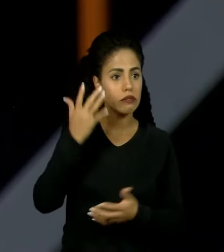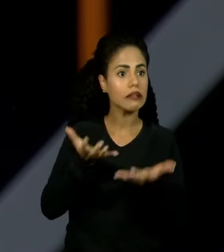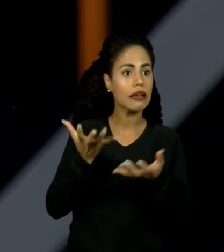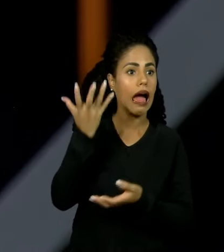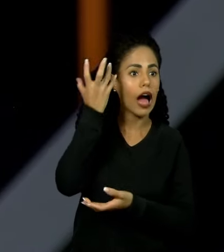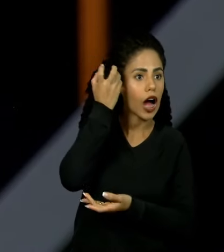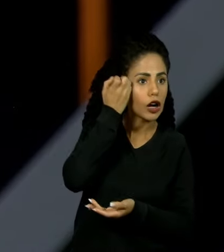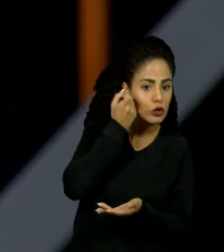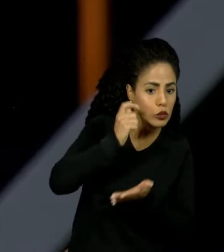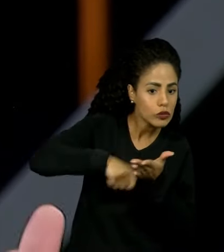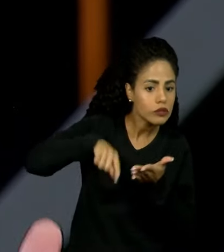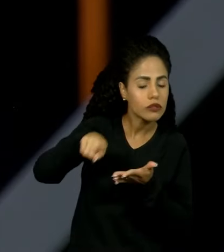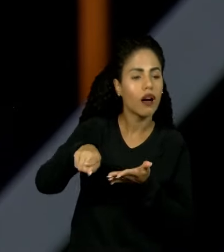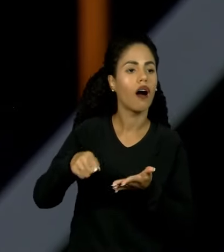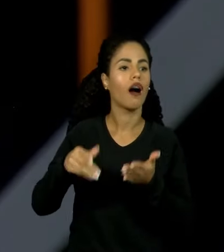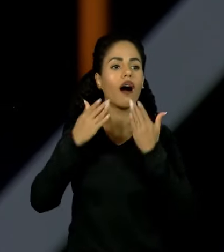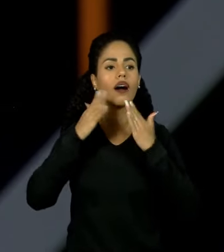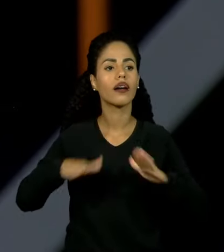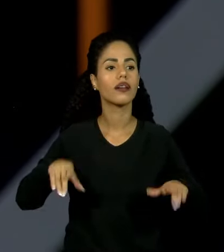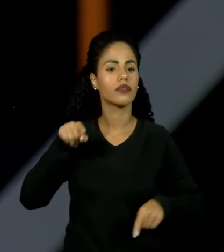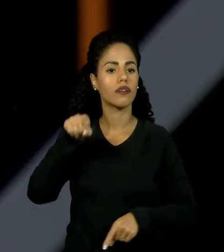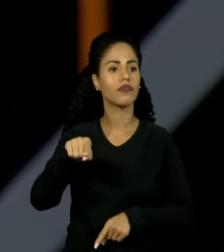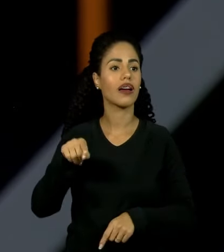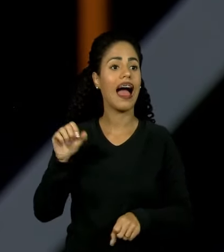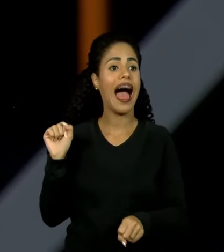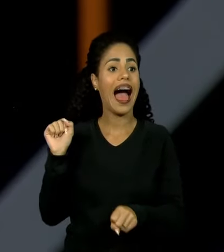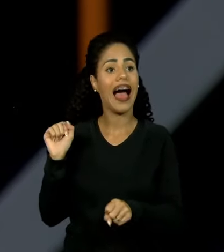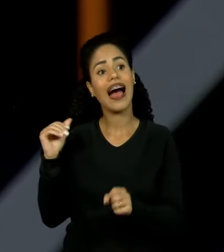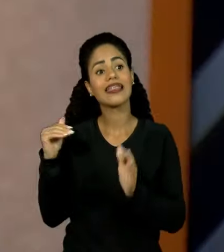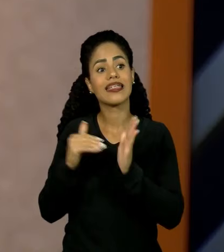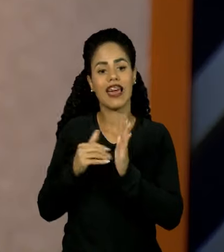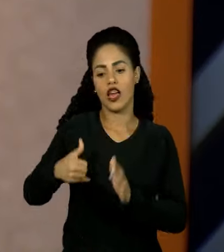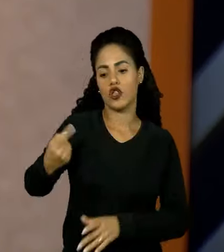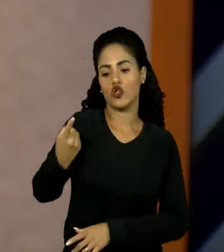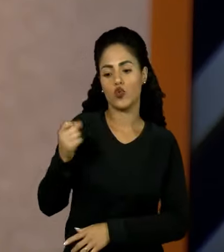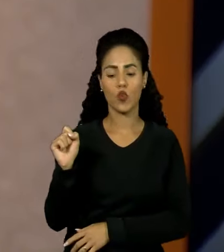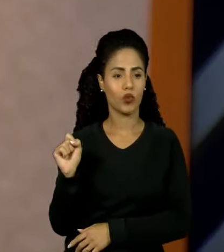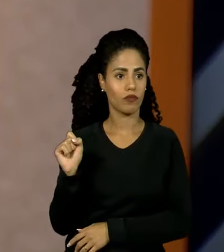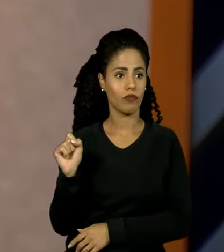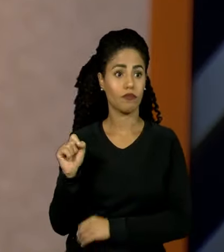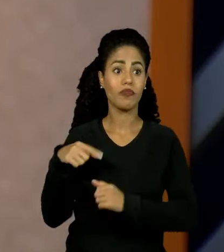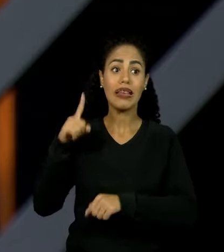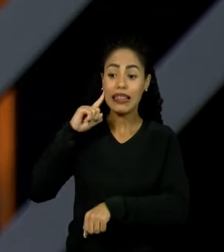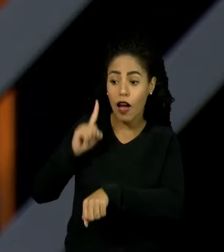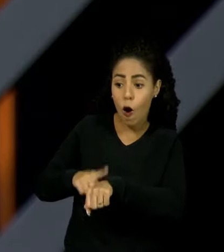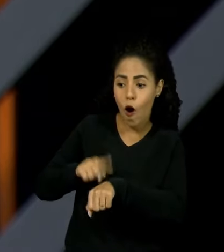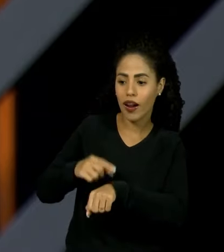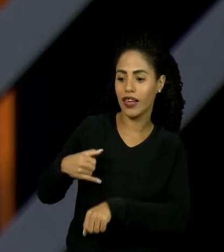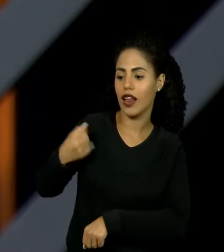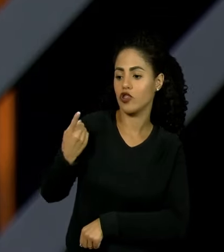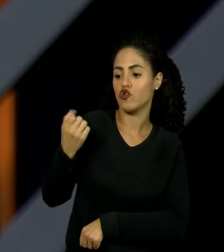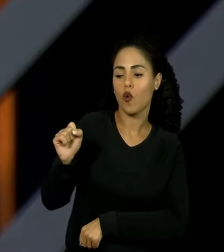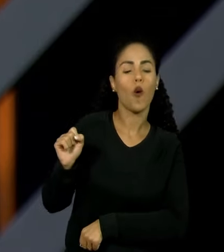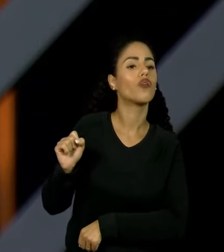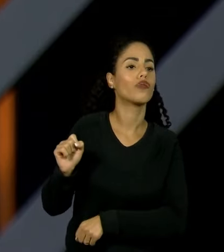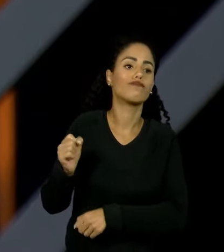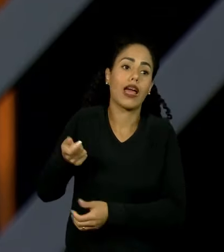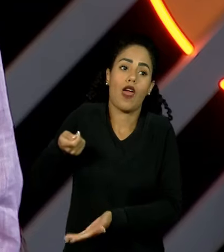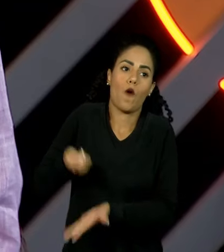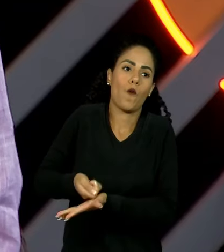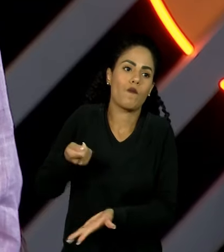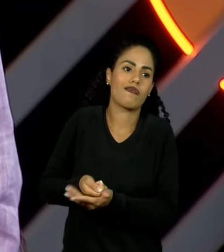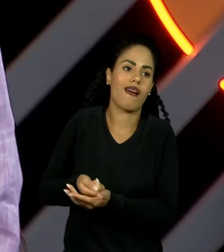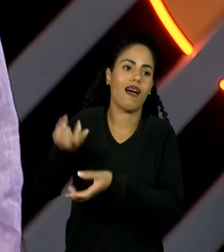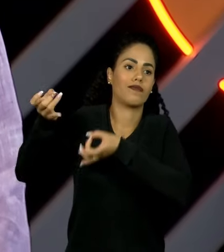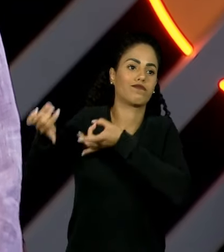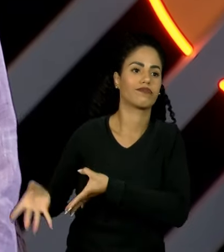adotar aquela criança, ela fica na casa de acolhimento até completar 18 anos. E quando ela completa 18 anos, ela é obrigada a sair da casa de acolhimento.